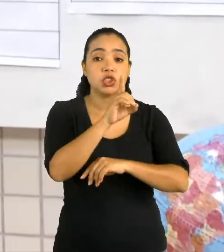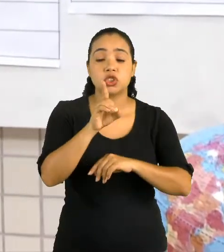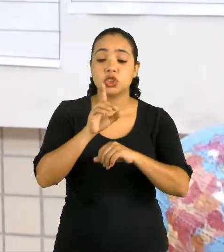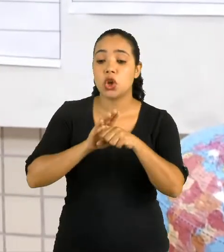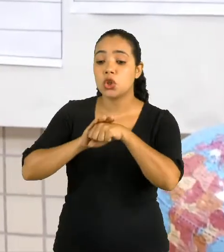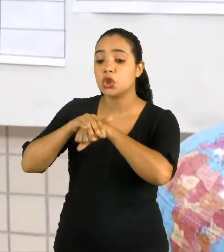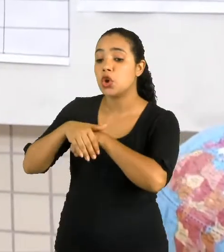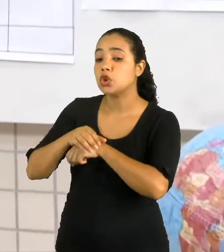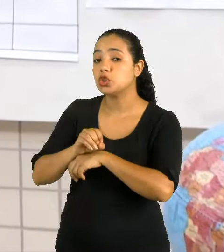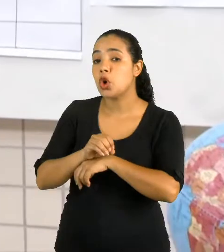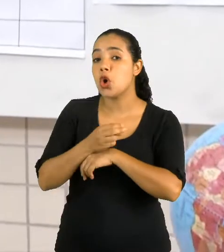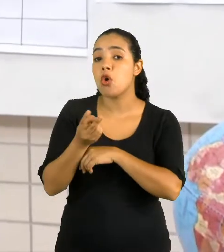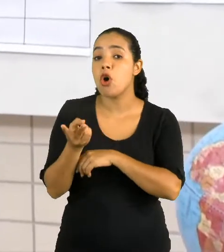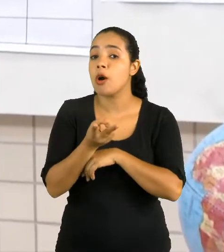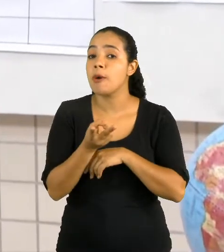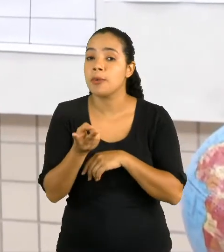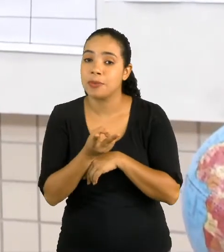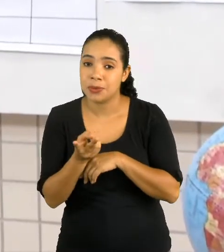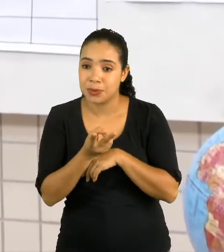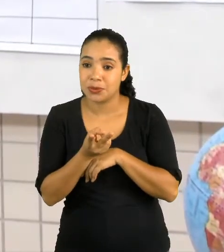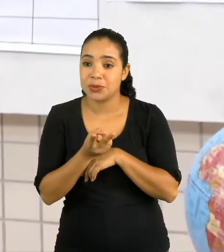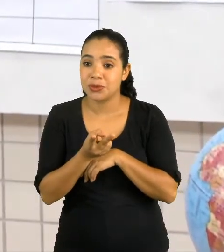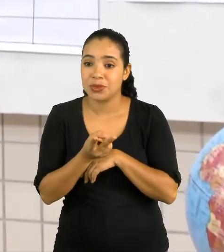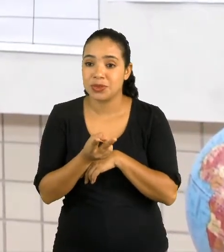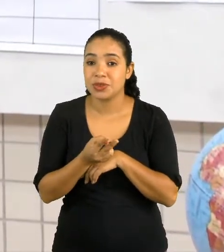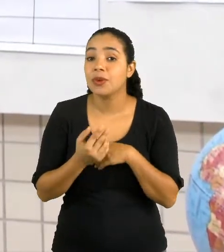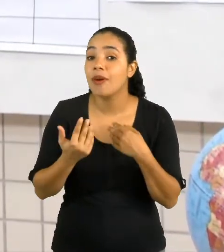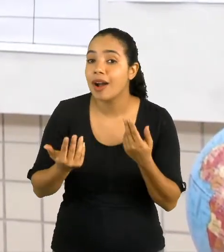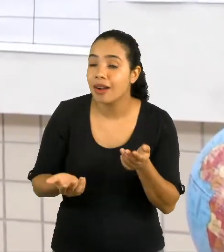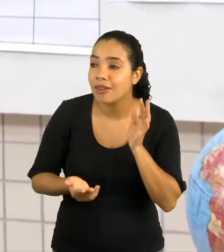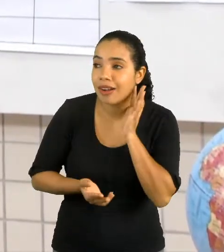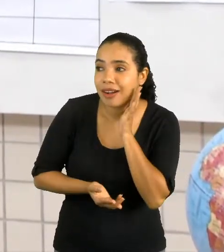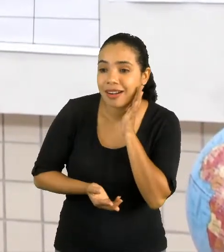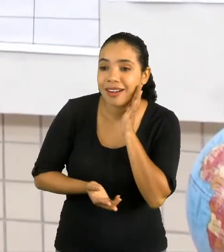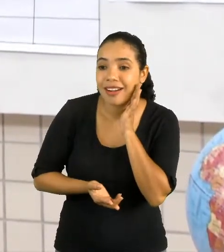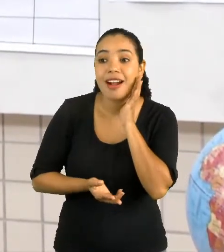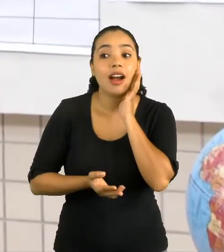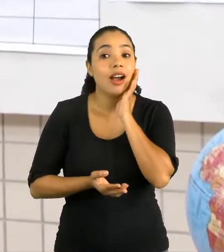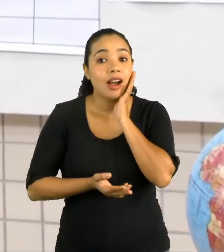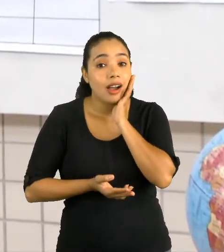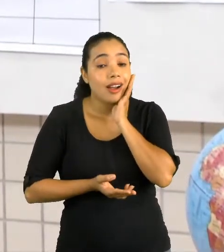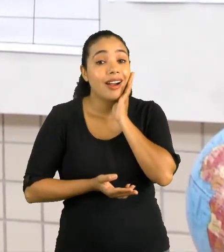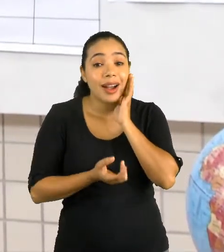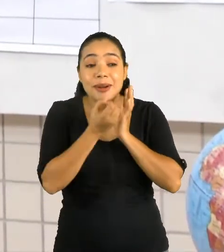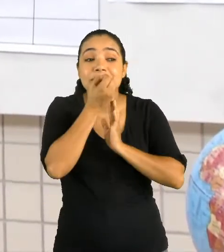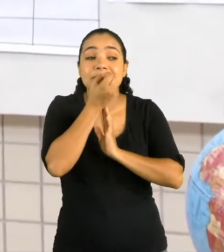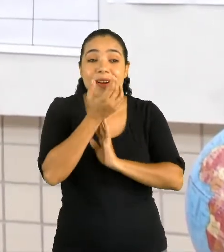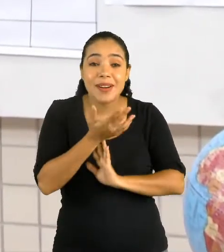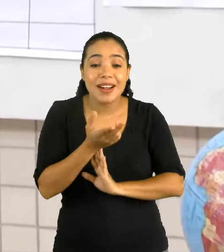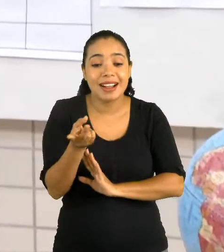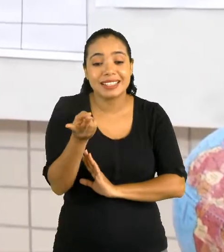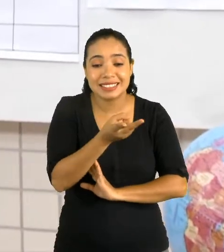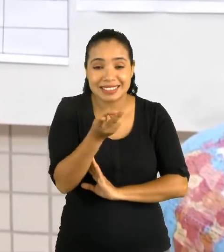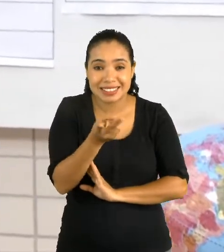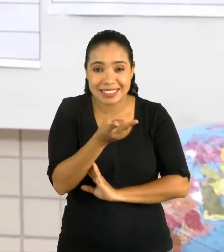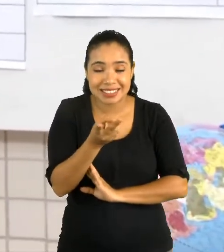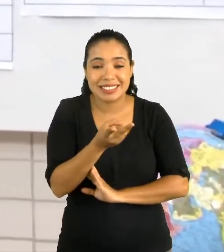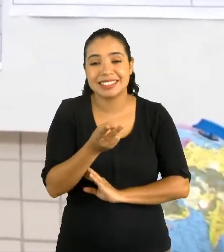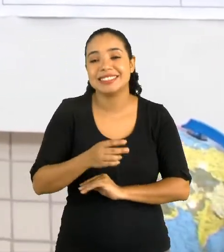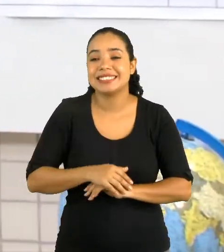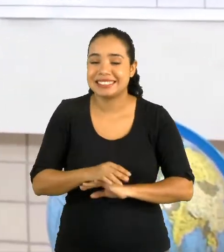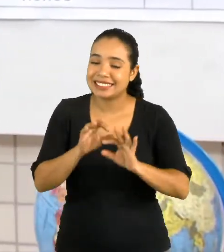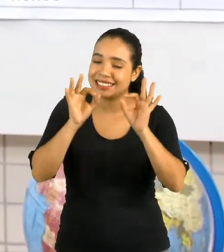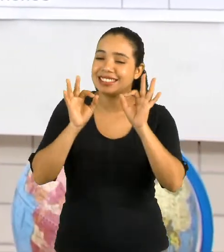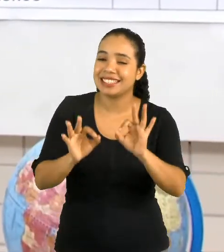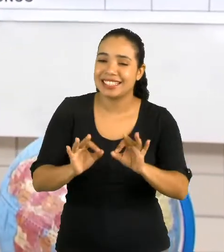ou ambos? Qual? Ah, muito bem. Em ambos os períodos. Tá